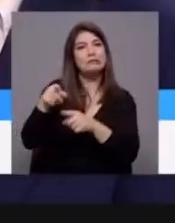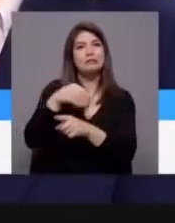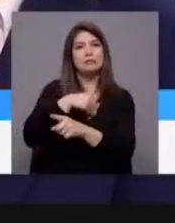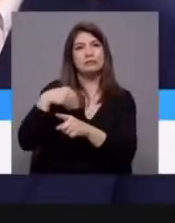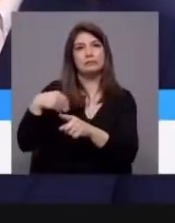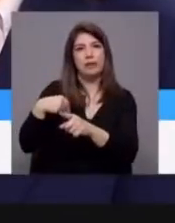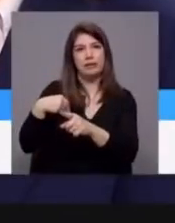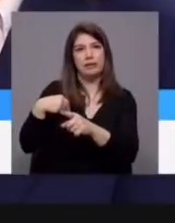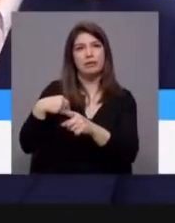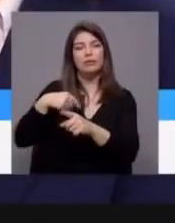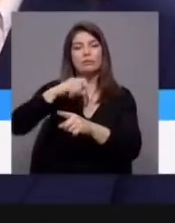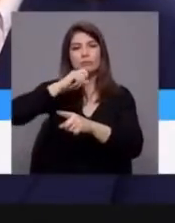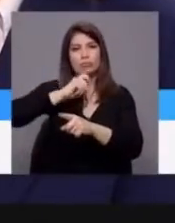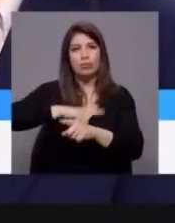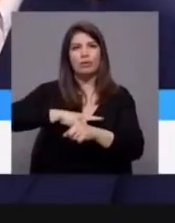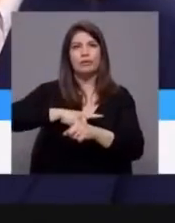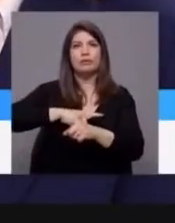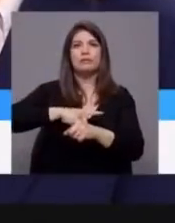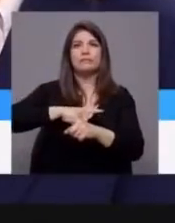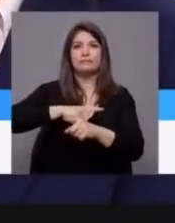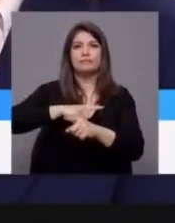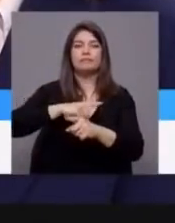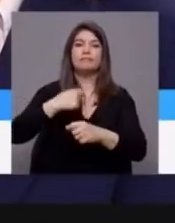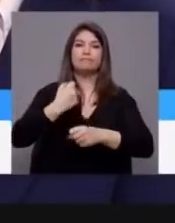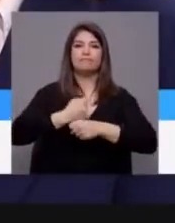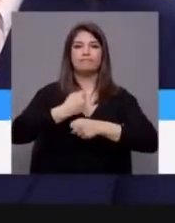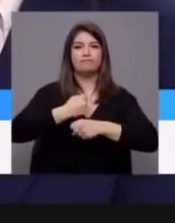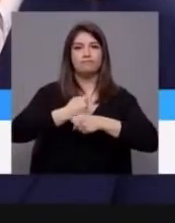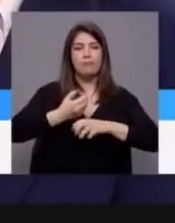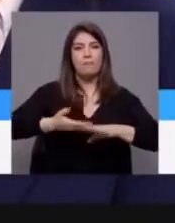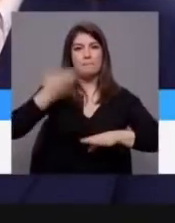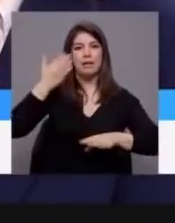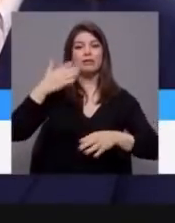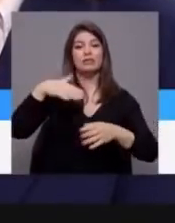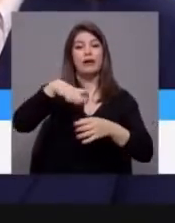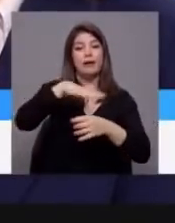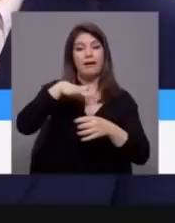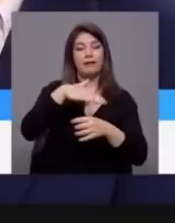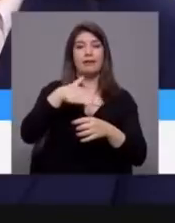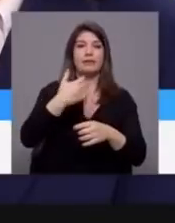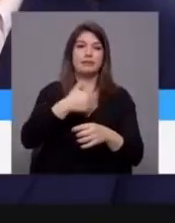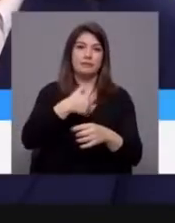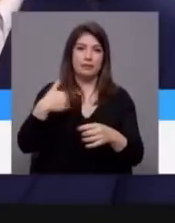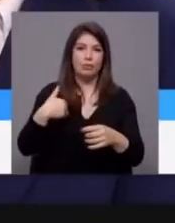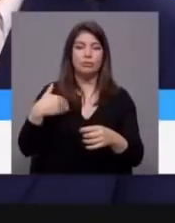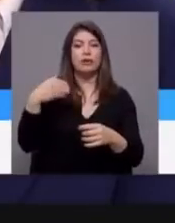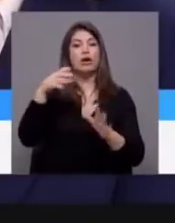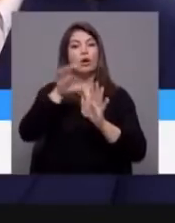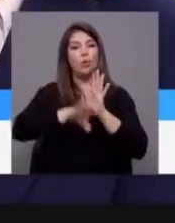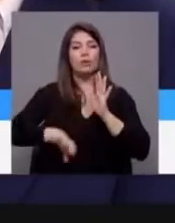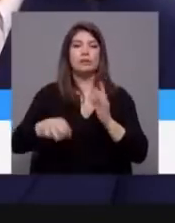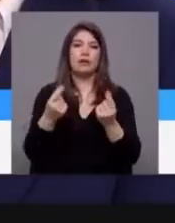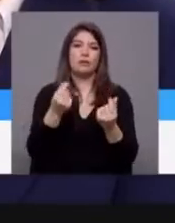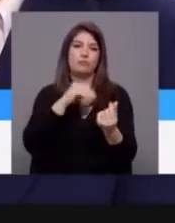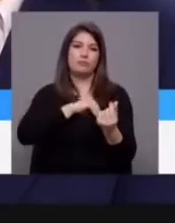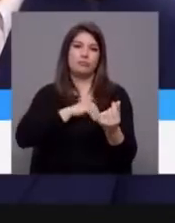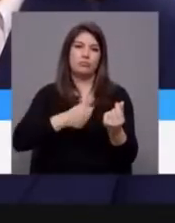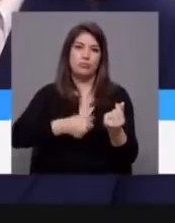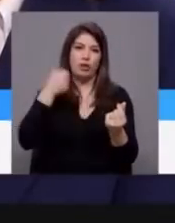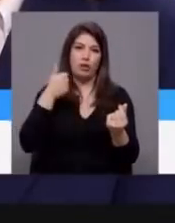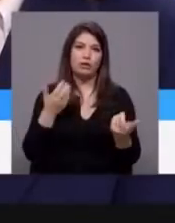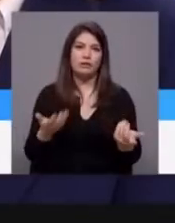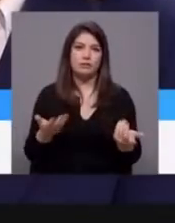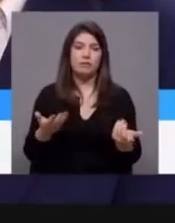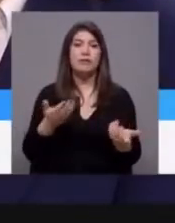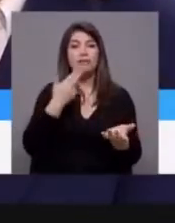designadamente, pudessem ter maior atividade no Serviço Nacional de Saúde, com melhores condições remuneratórias. E a verdade